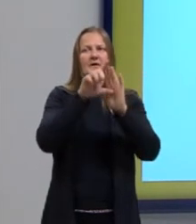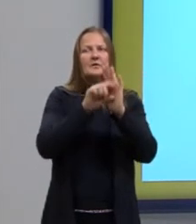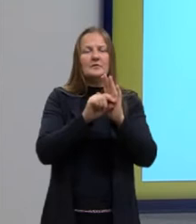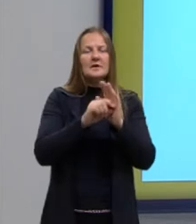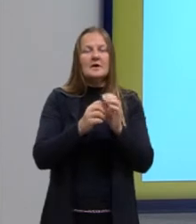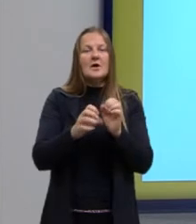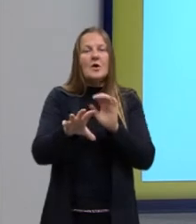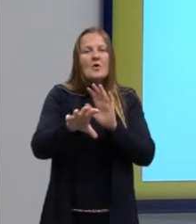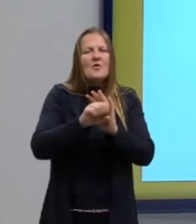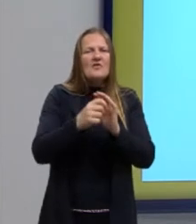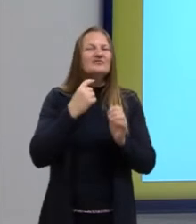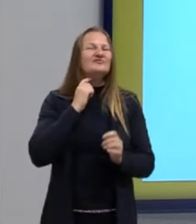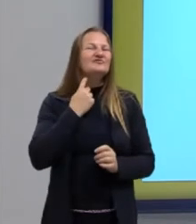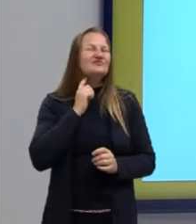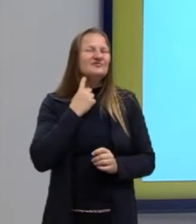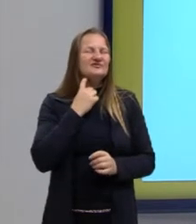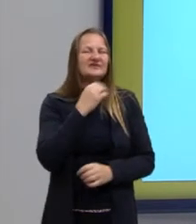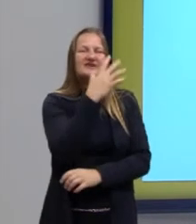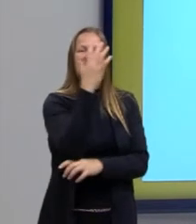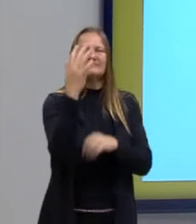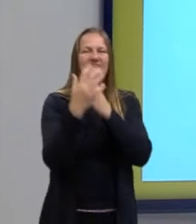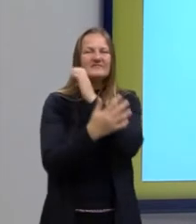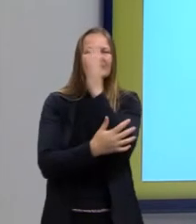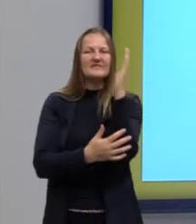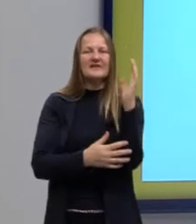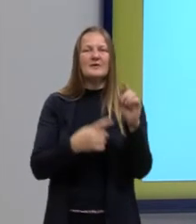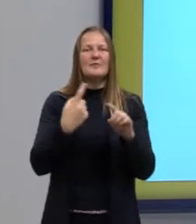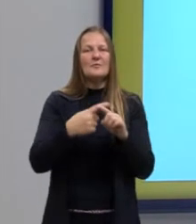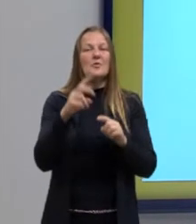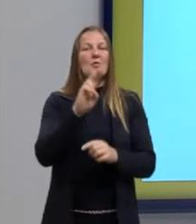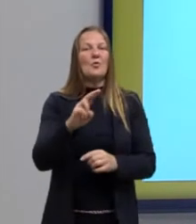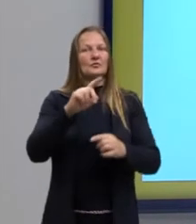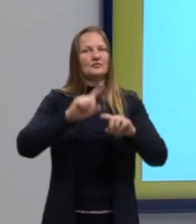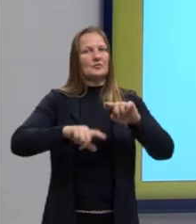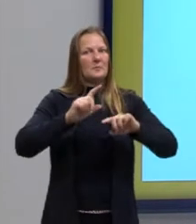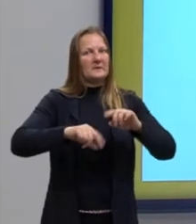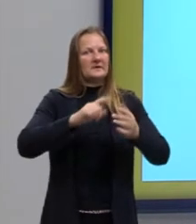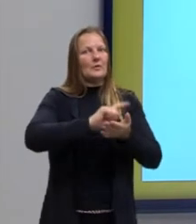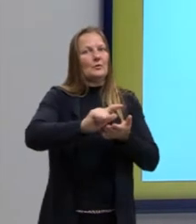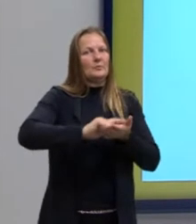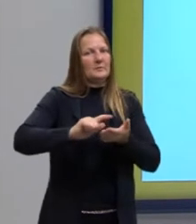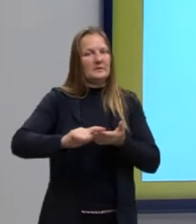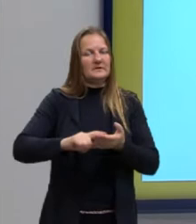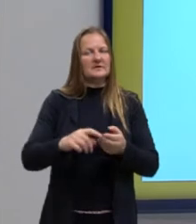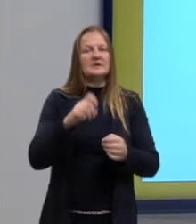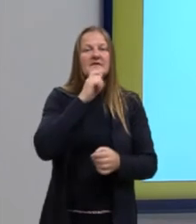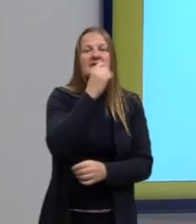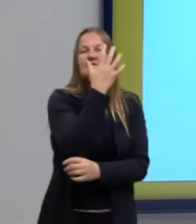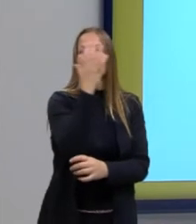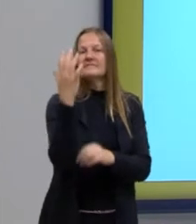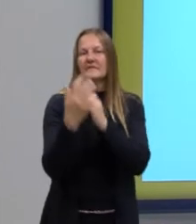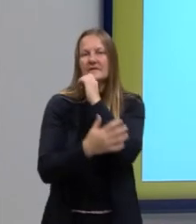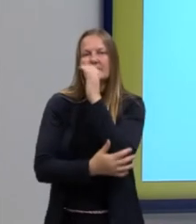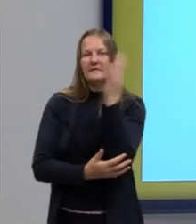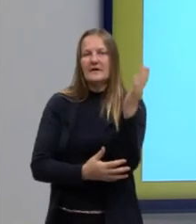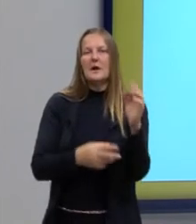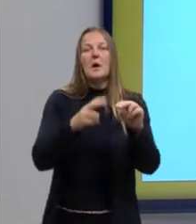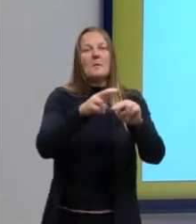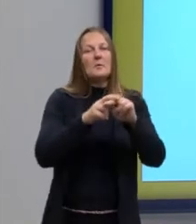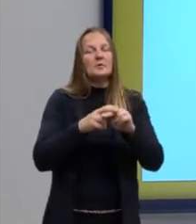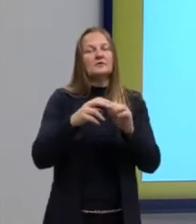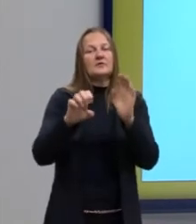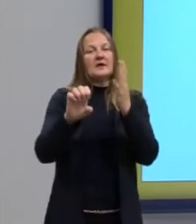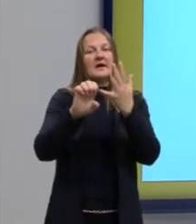contaminação ambiental, né? Ocasionado, então, pelos produtos de limpeza no meio ambiente. Então, ela vai